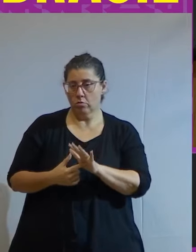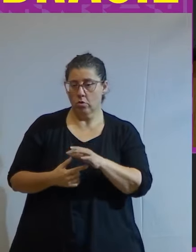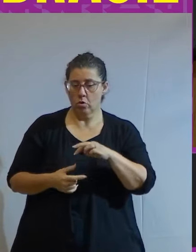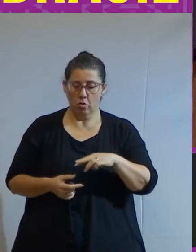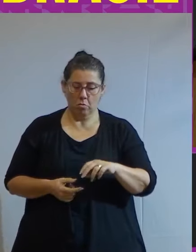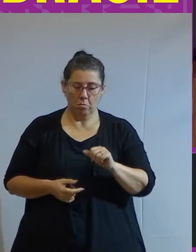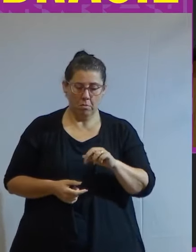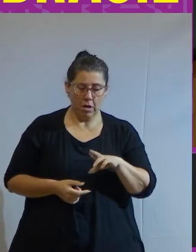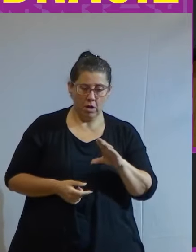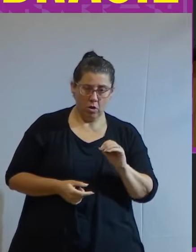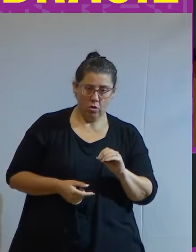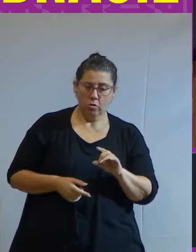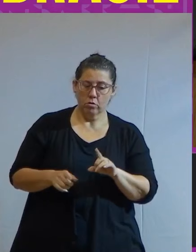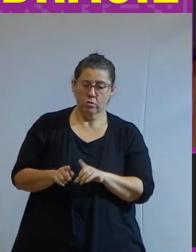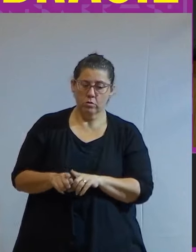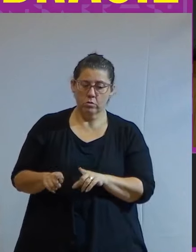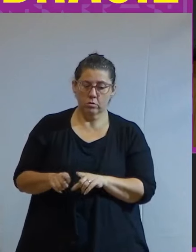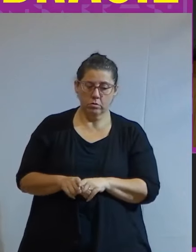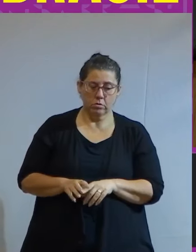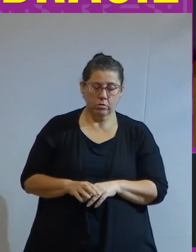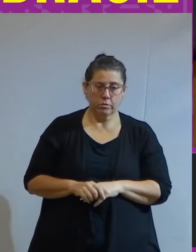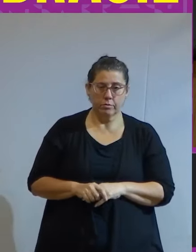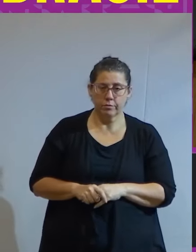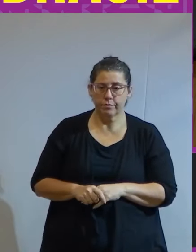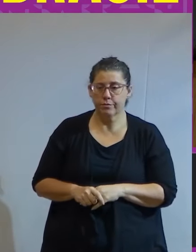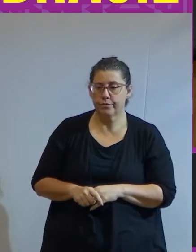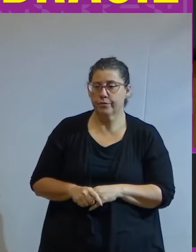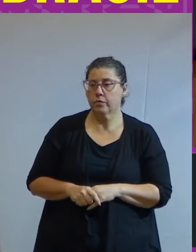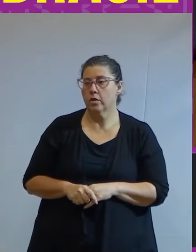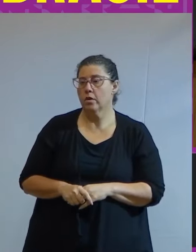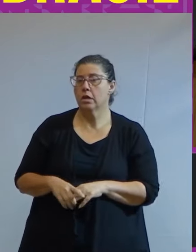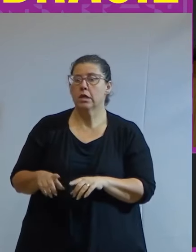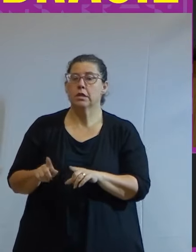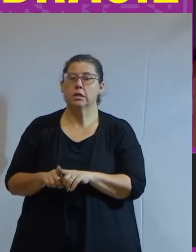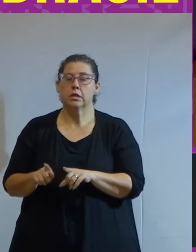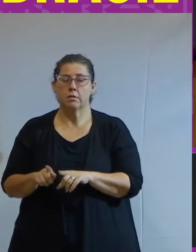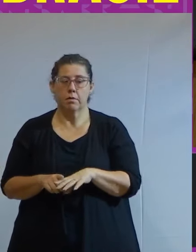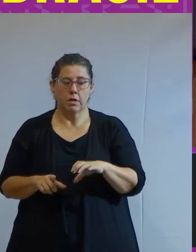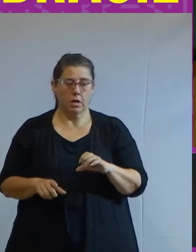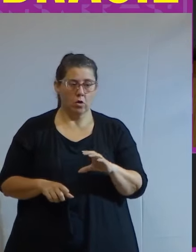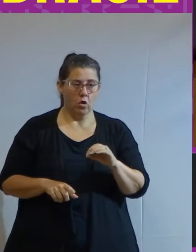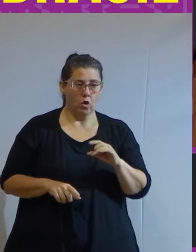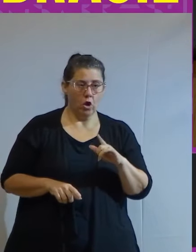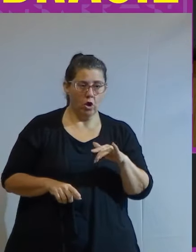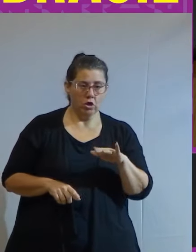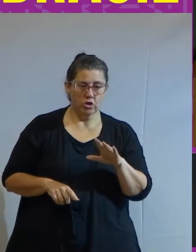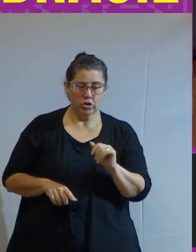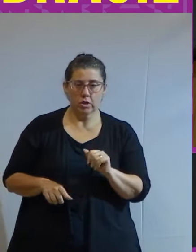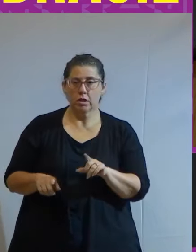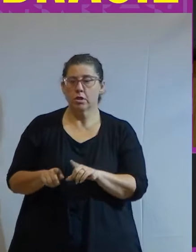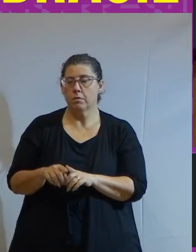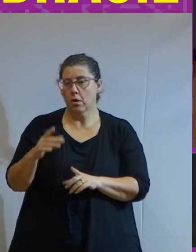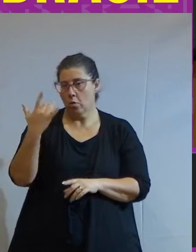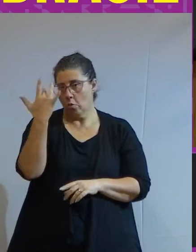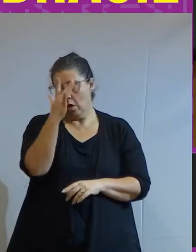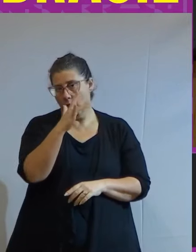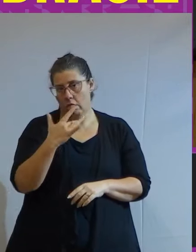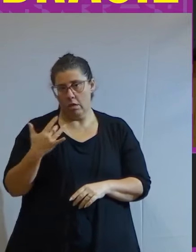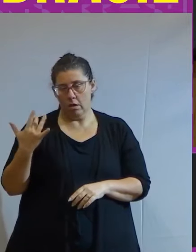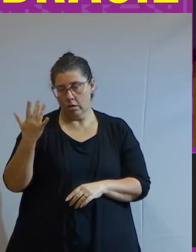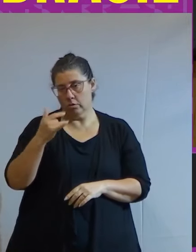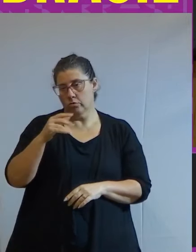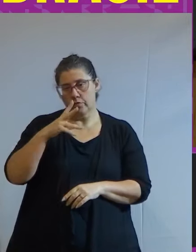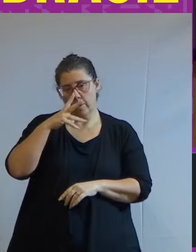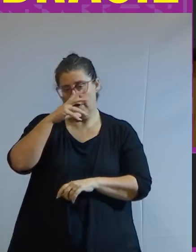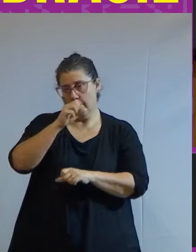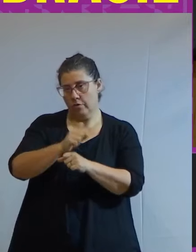na transição ecológica como fala o Haddad sem a força